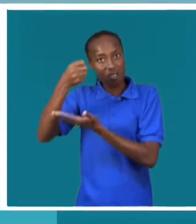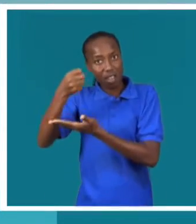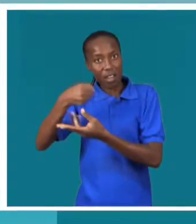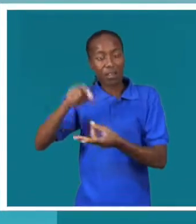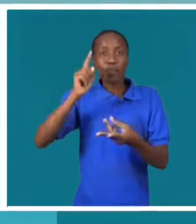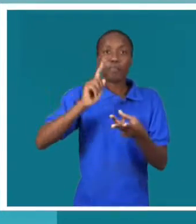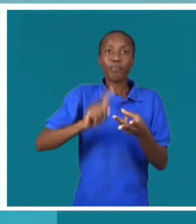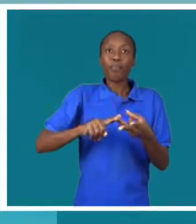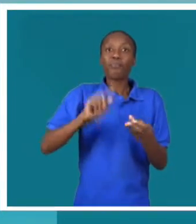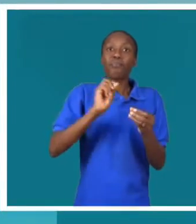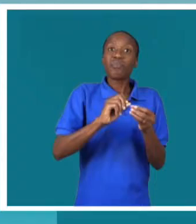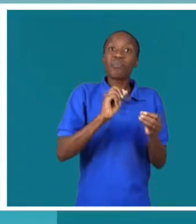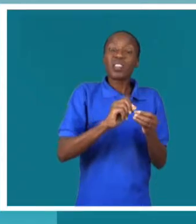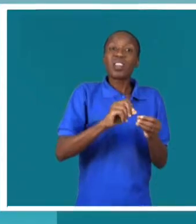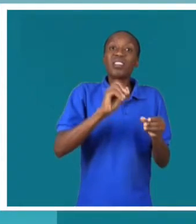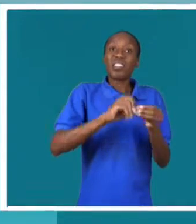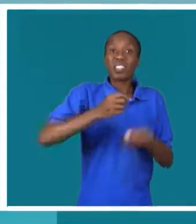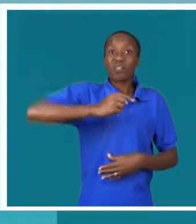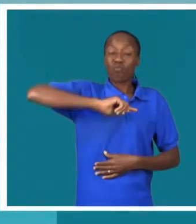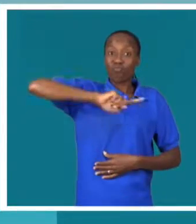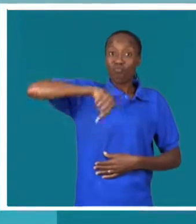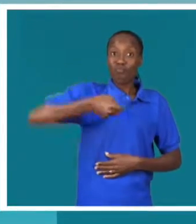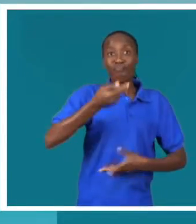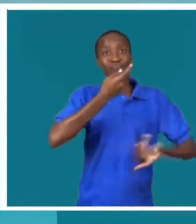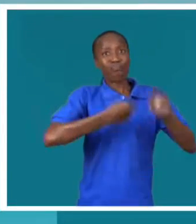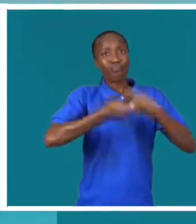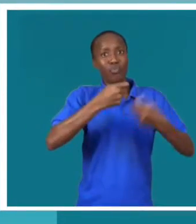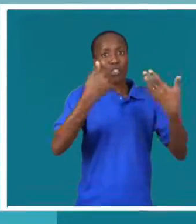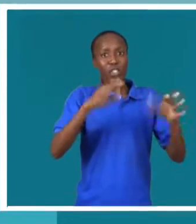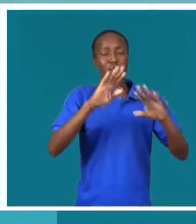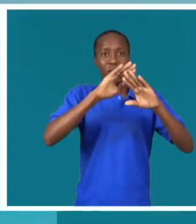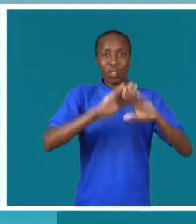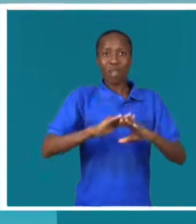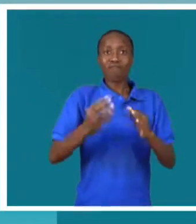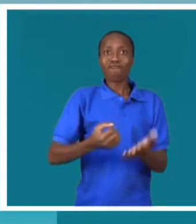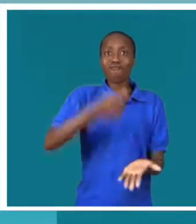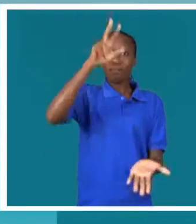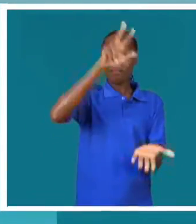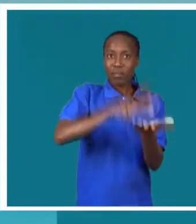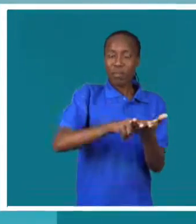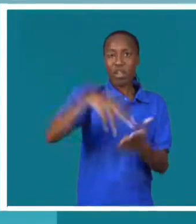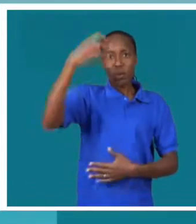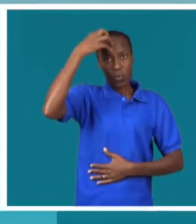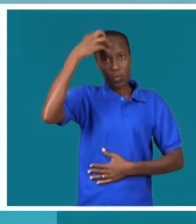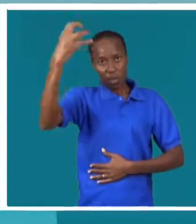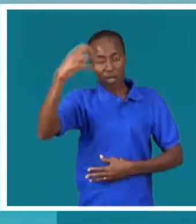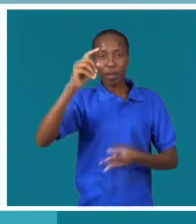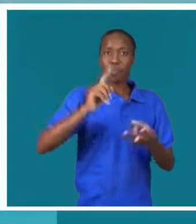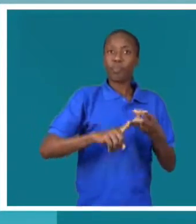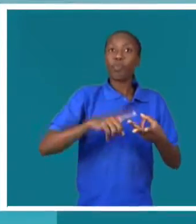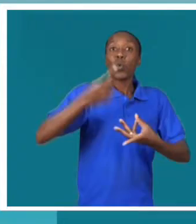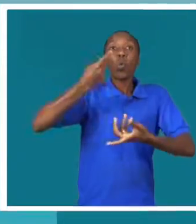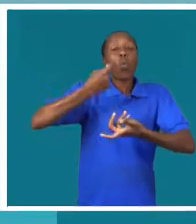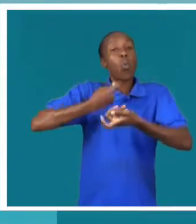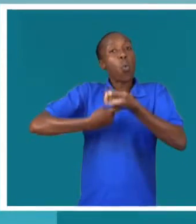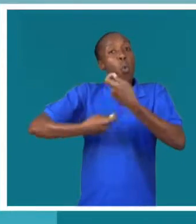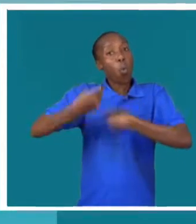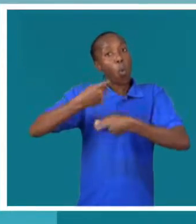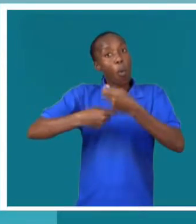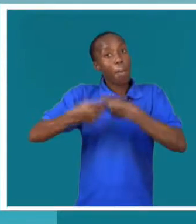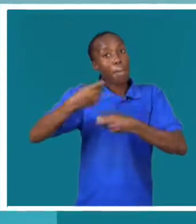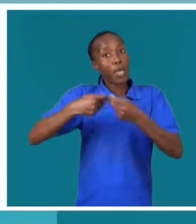a minha empresa já está recenseada, está recenseada no governo, pronto. O comércio,